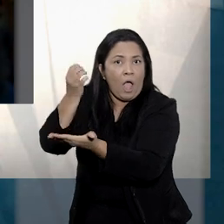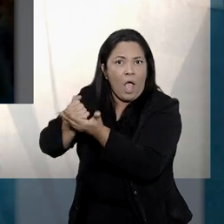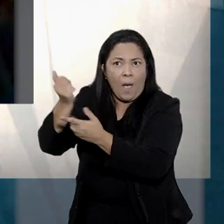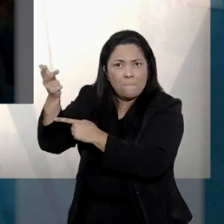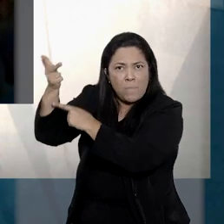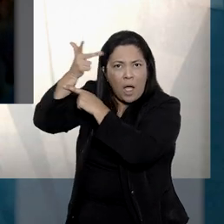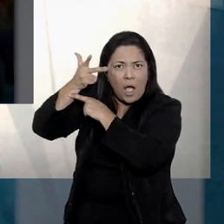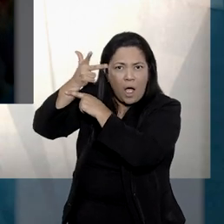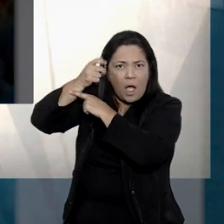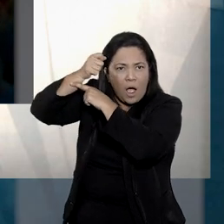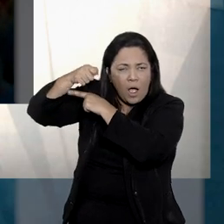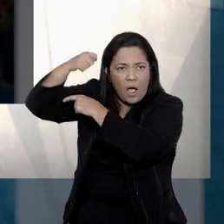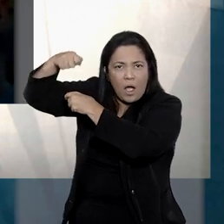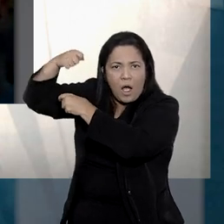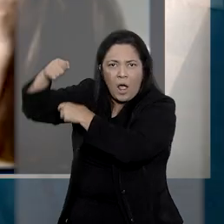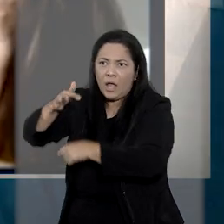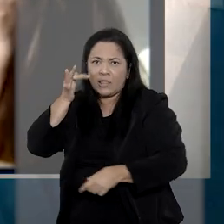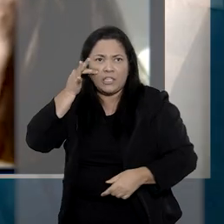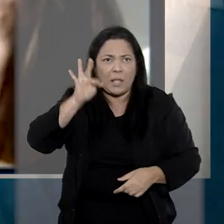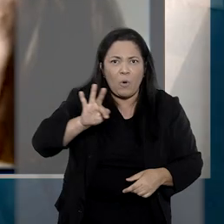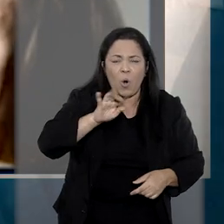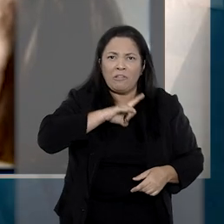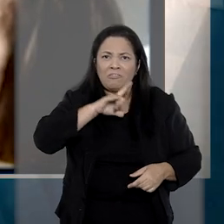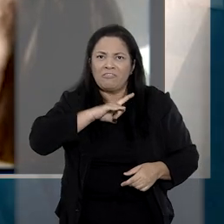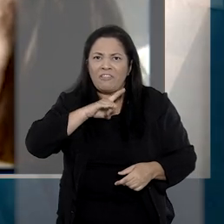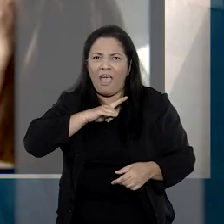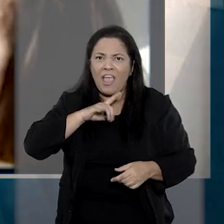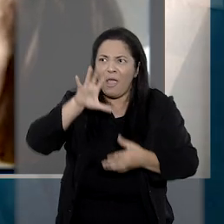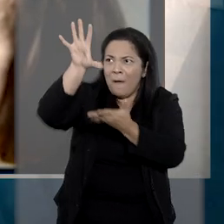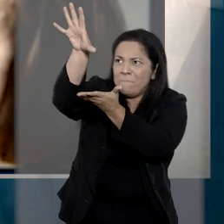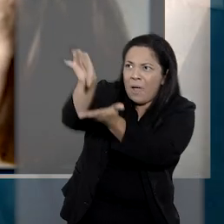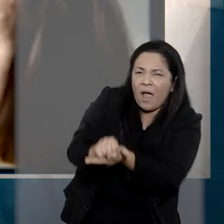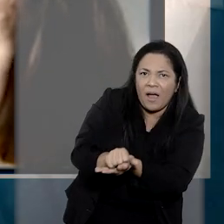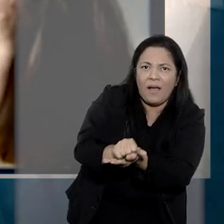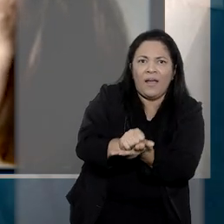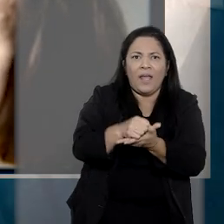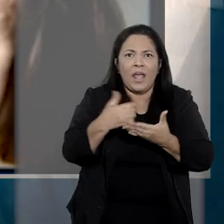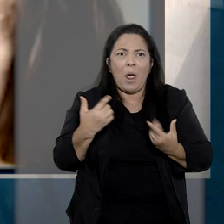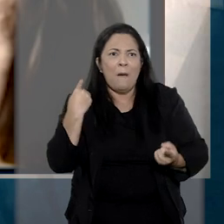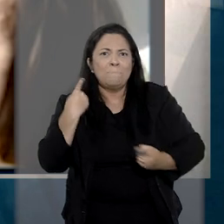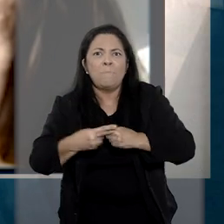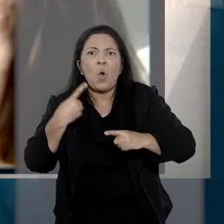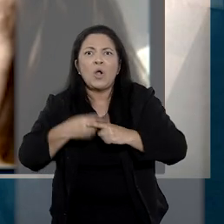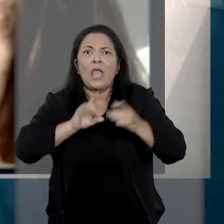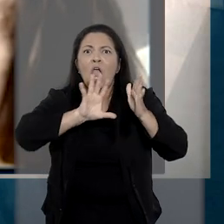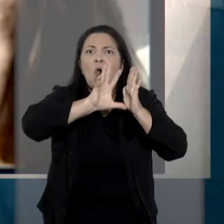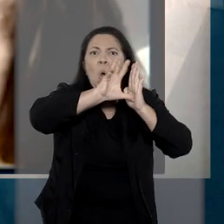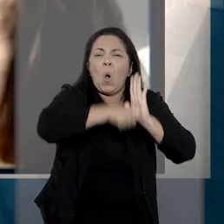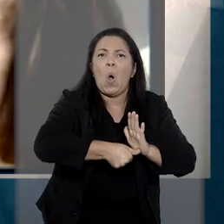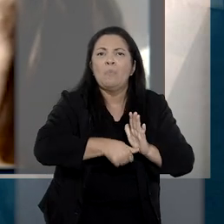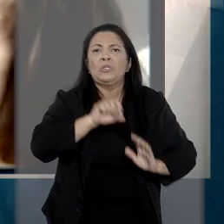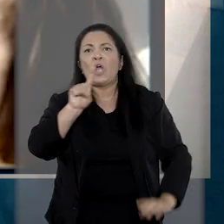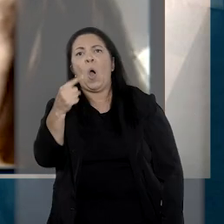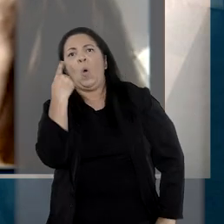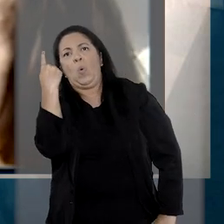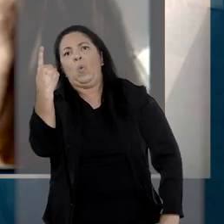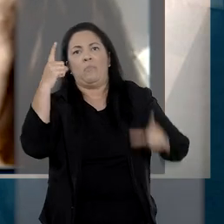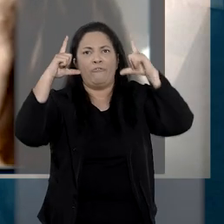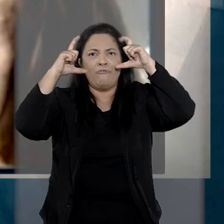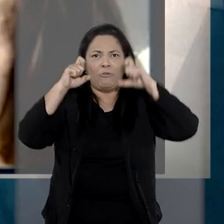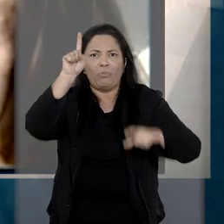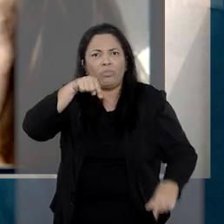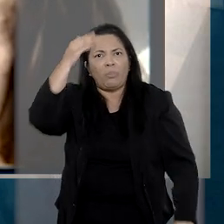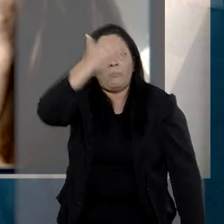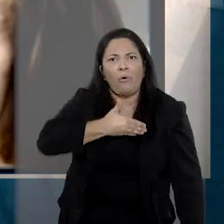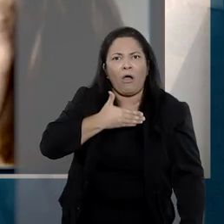juntada de câmeras de áudio e vídeo, testemunhas, busque apreensão, porque em roubos somente